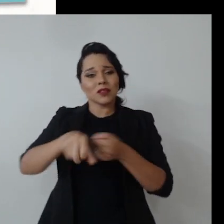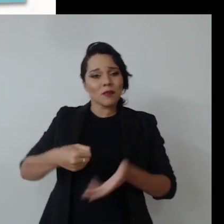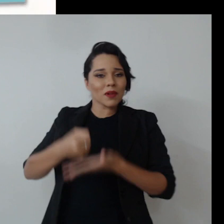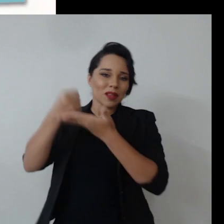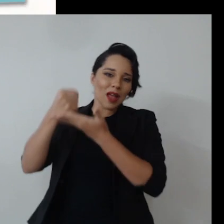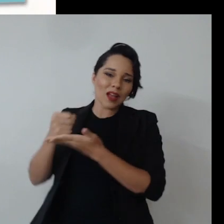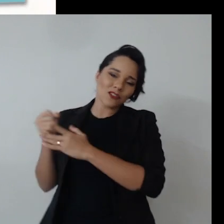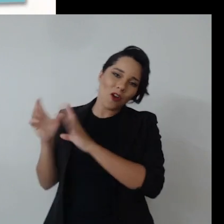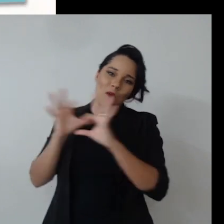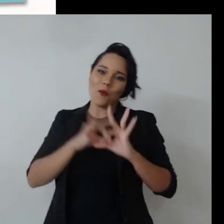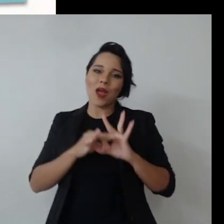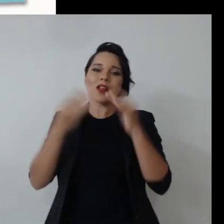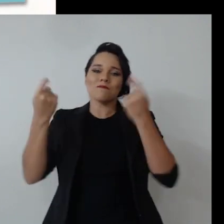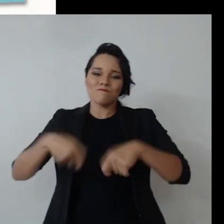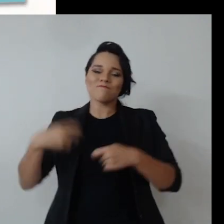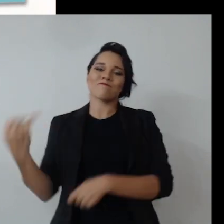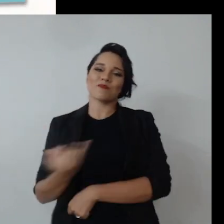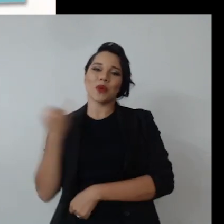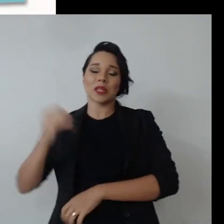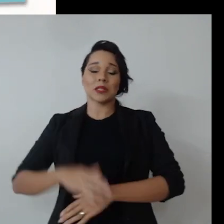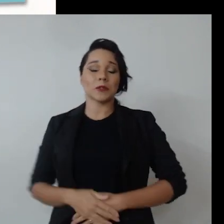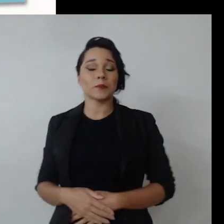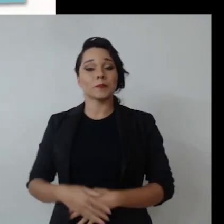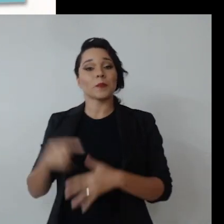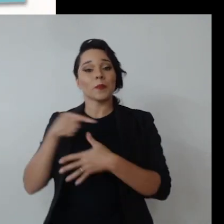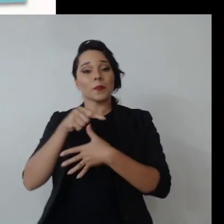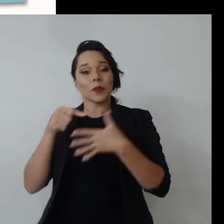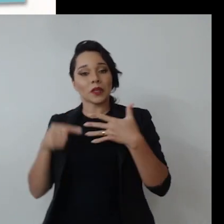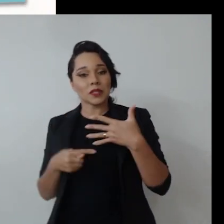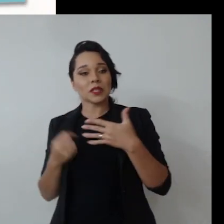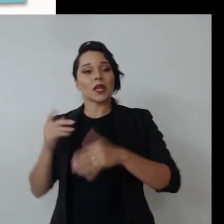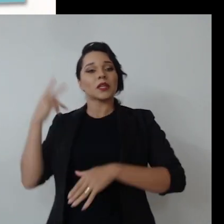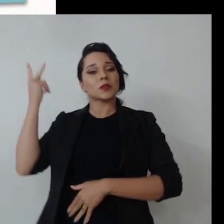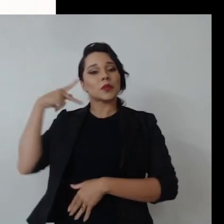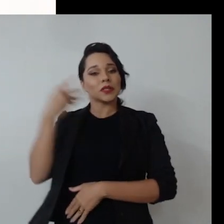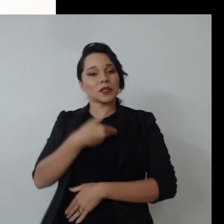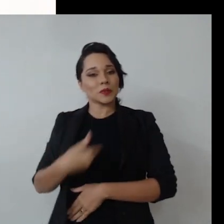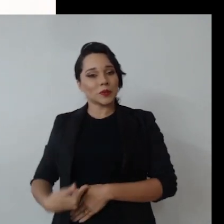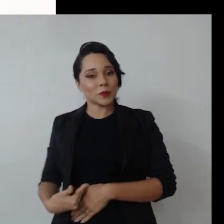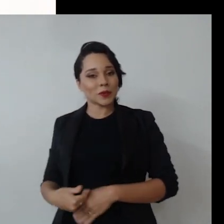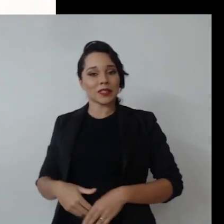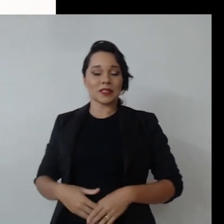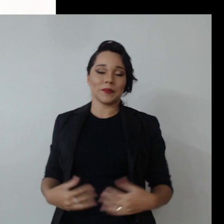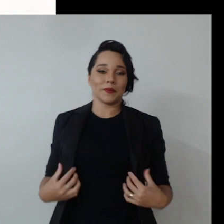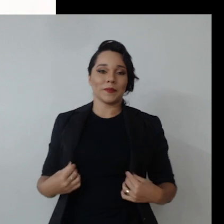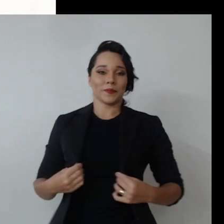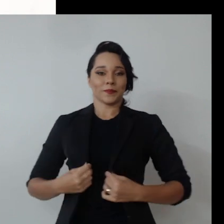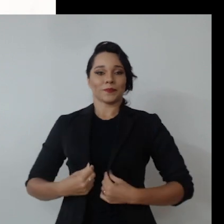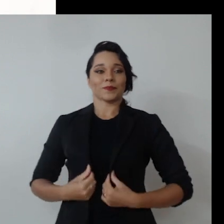sustentabilidade como um elo necessário. Adotar os critérios ESG nas políticas públicas.